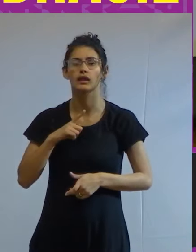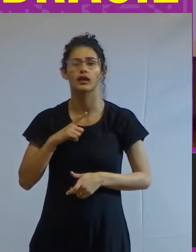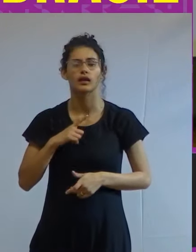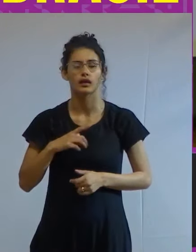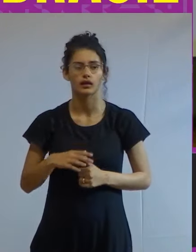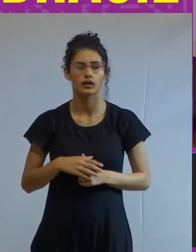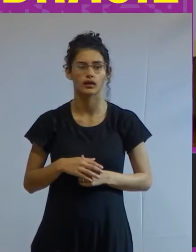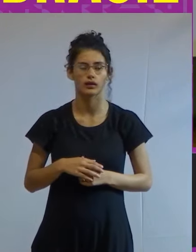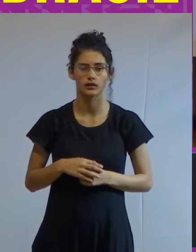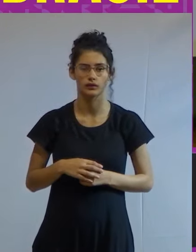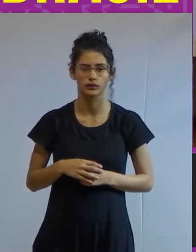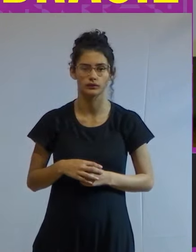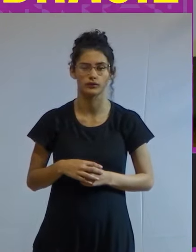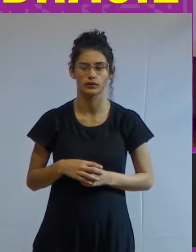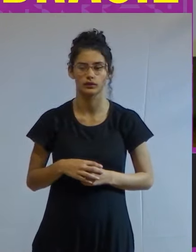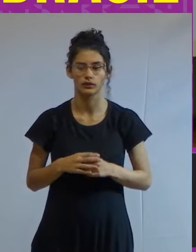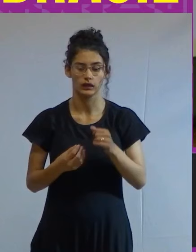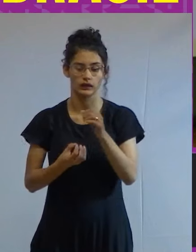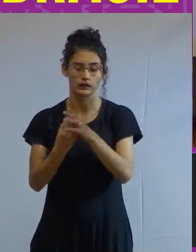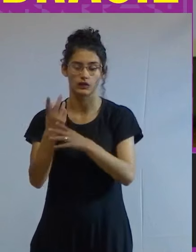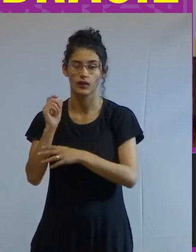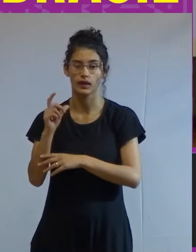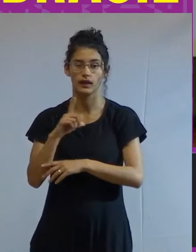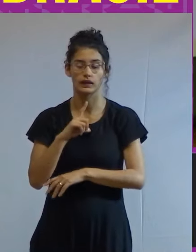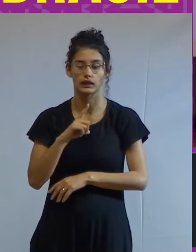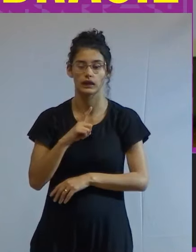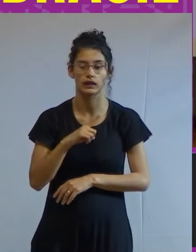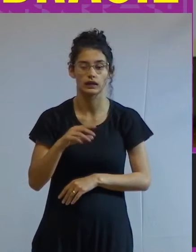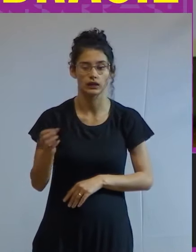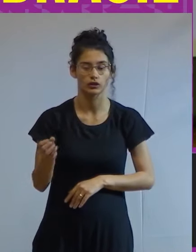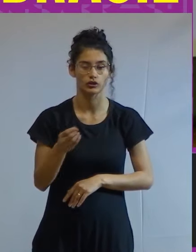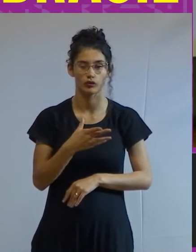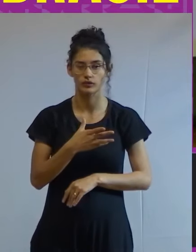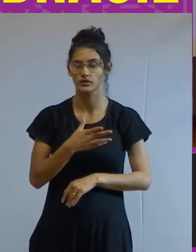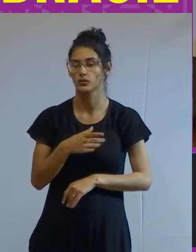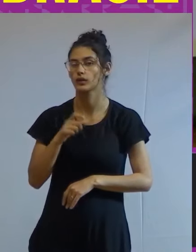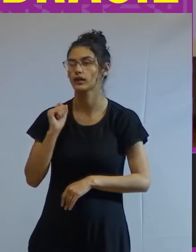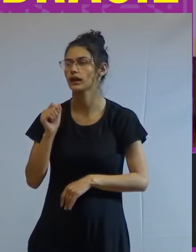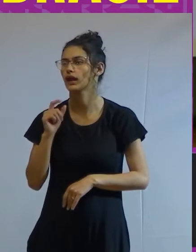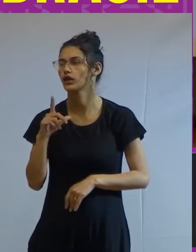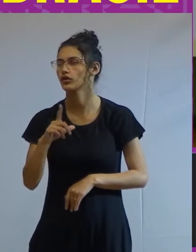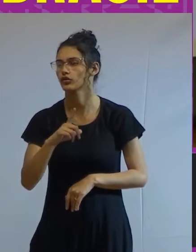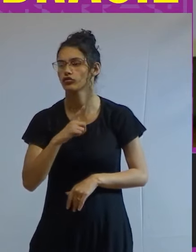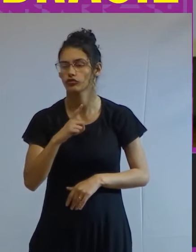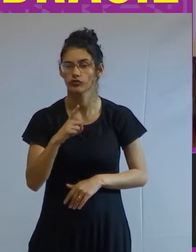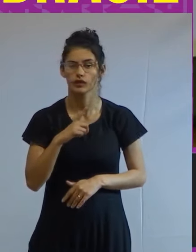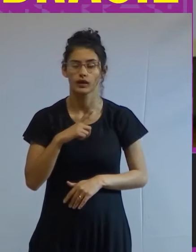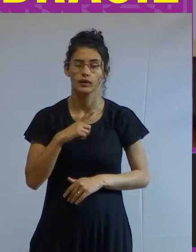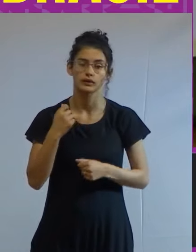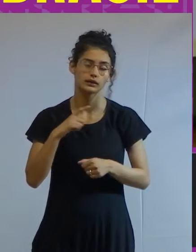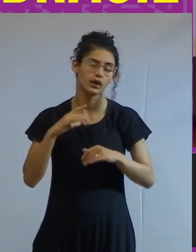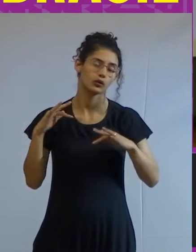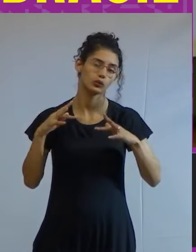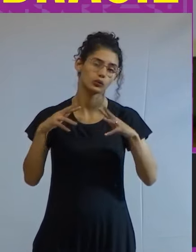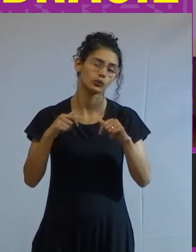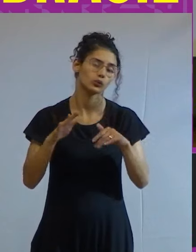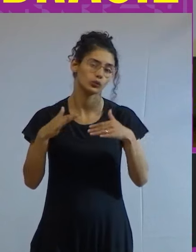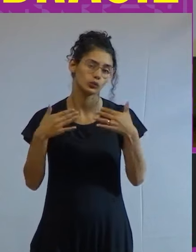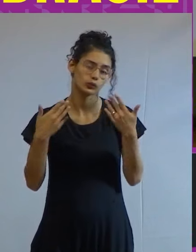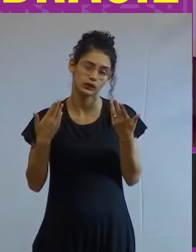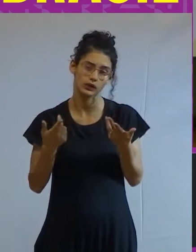monopólio da invenção quem vai ter o monopólio da inovação quem tiver isso tem tudo então